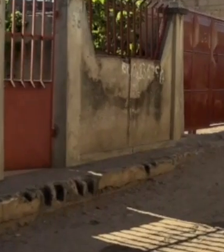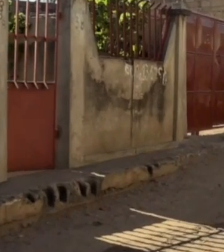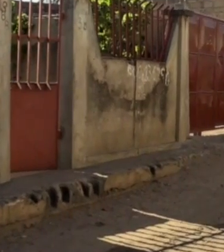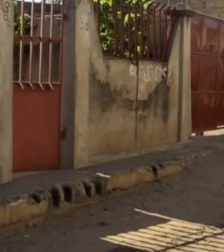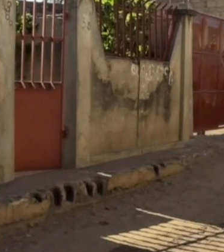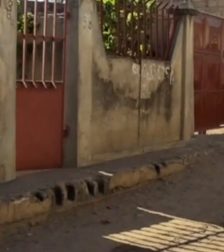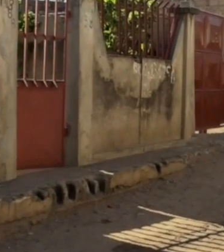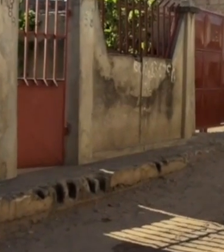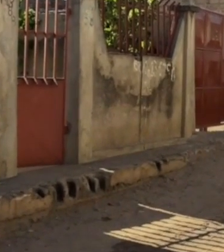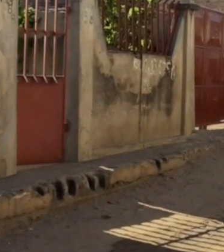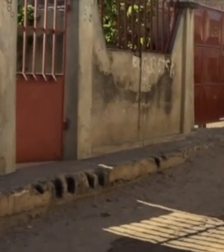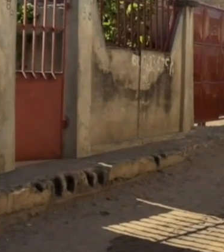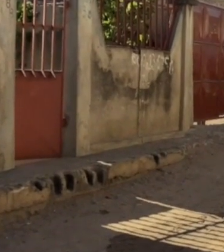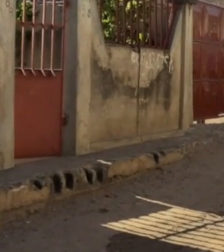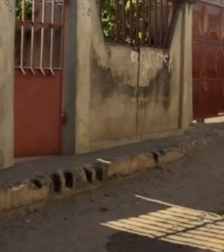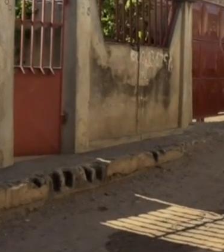Let's pray.